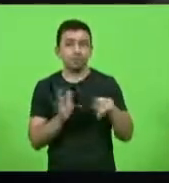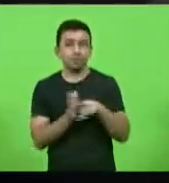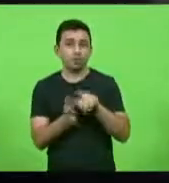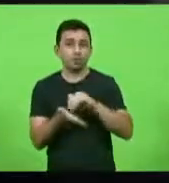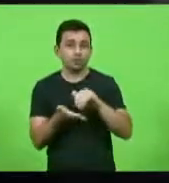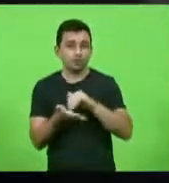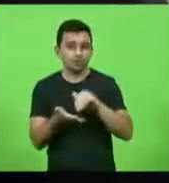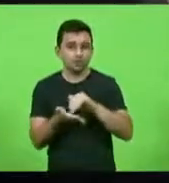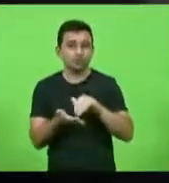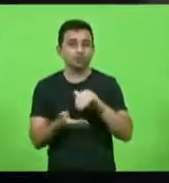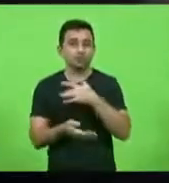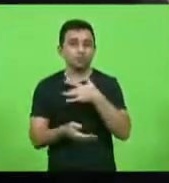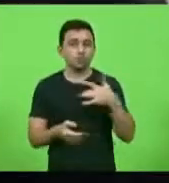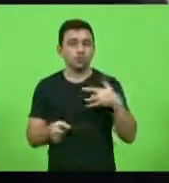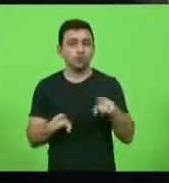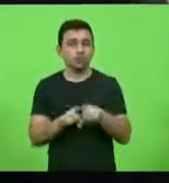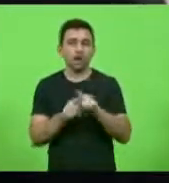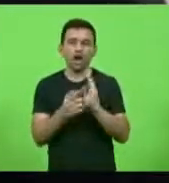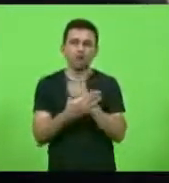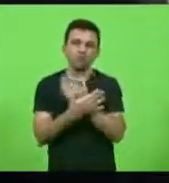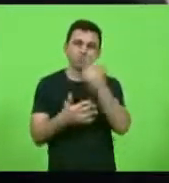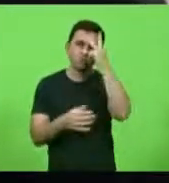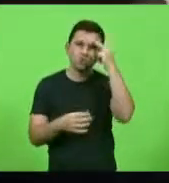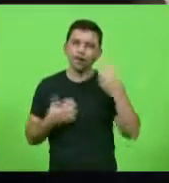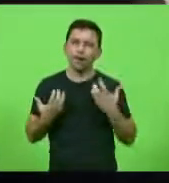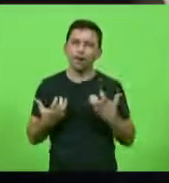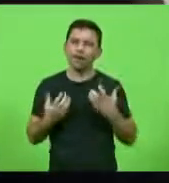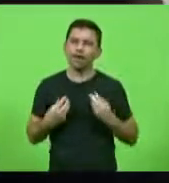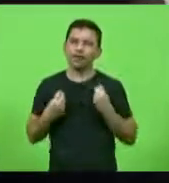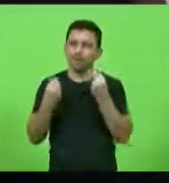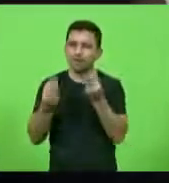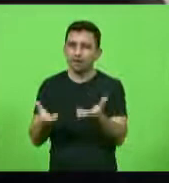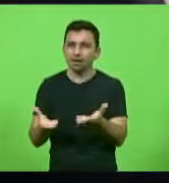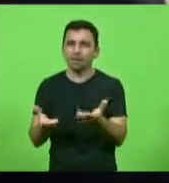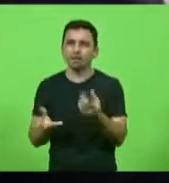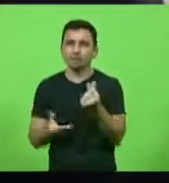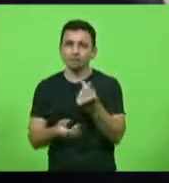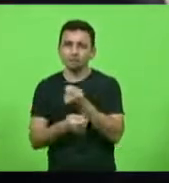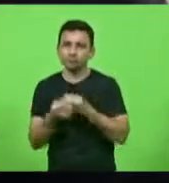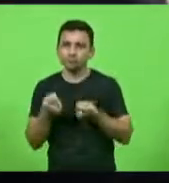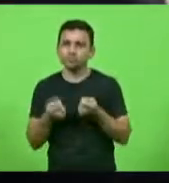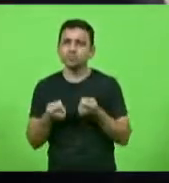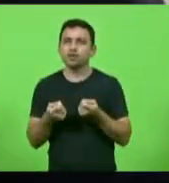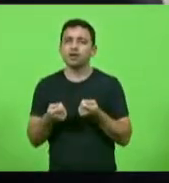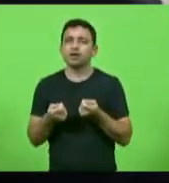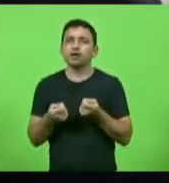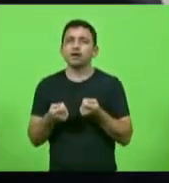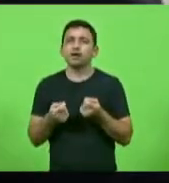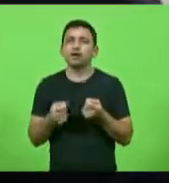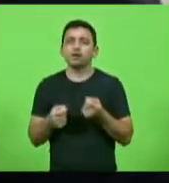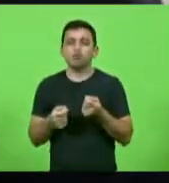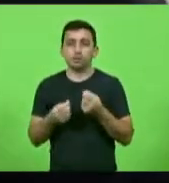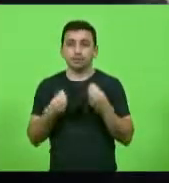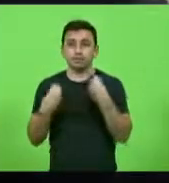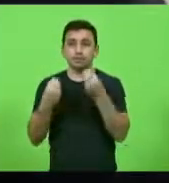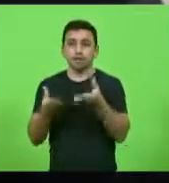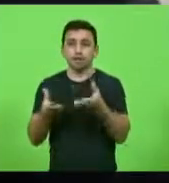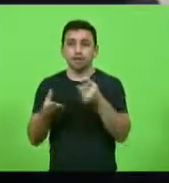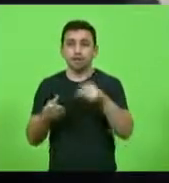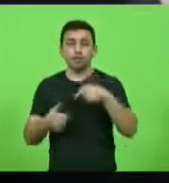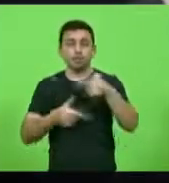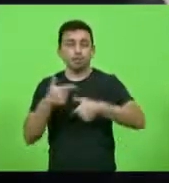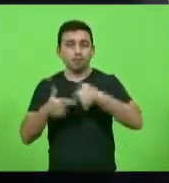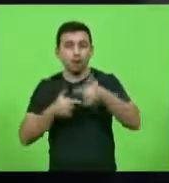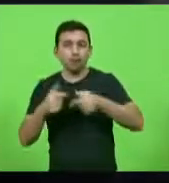e os recursos que doadores pessoas físicas empresas e entidades podem oferecer as doações serão em serviços e